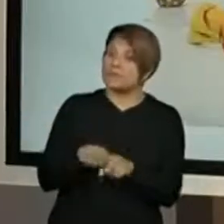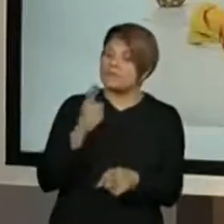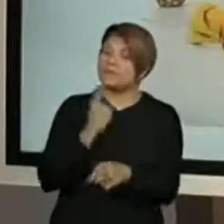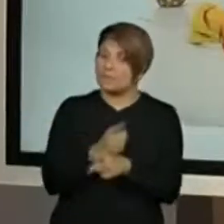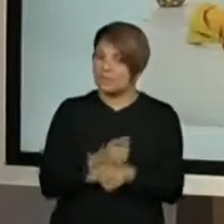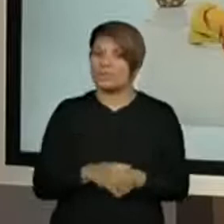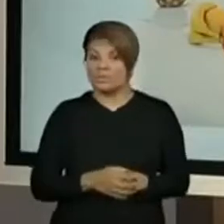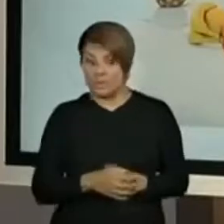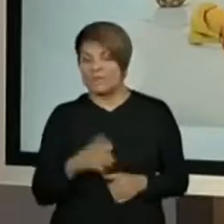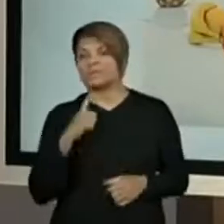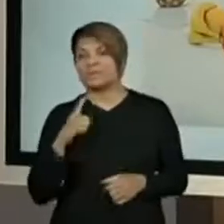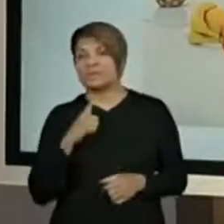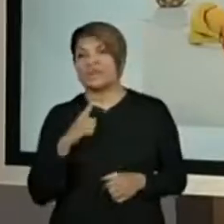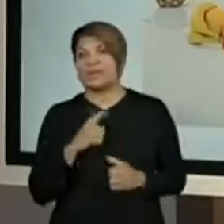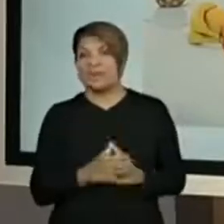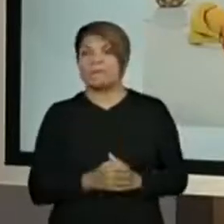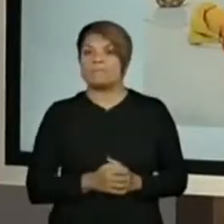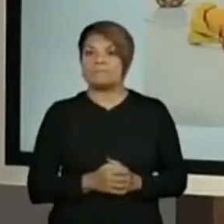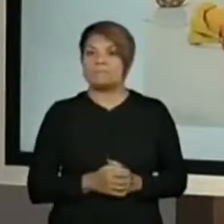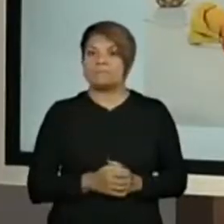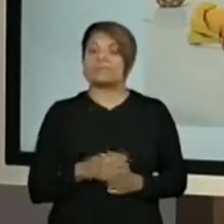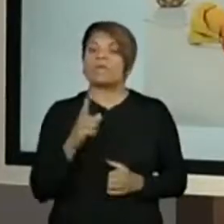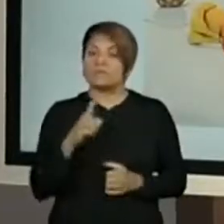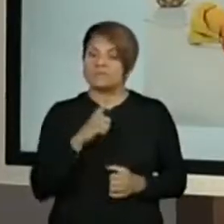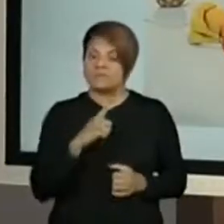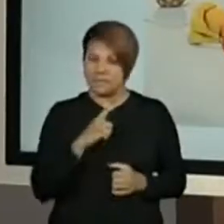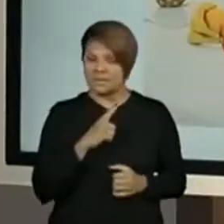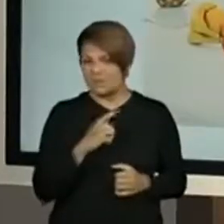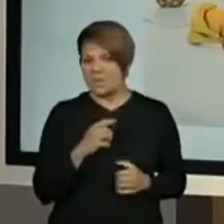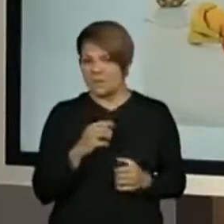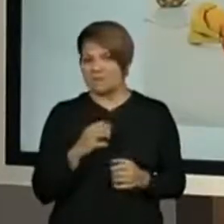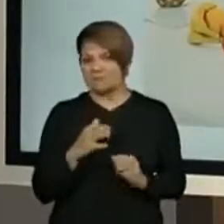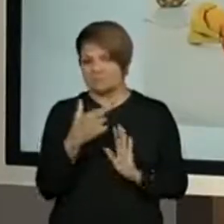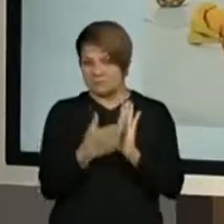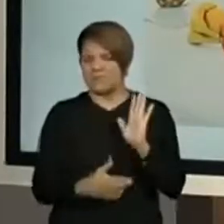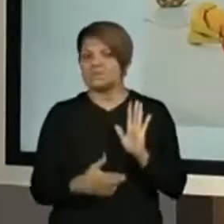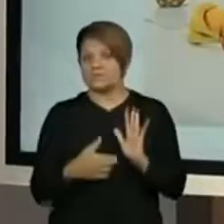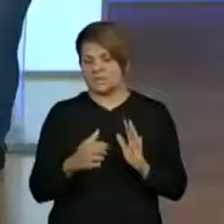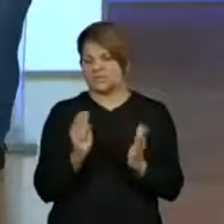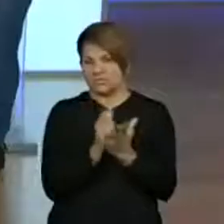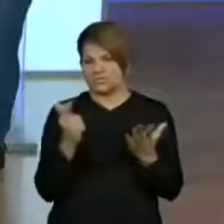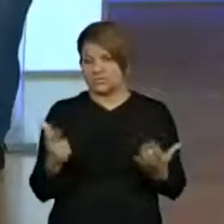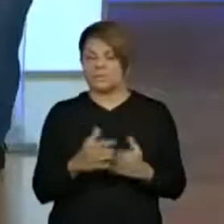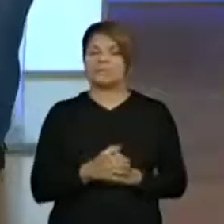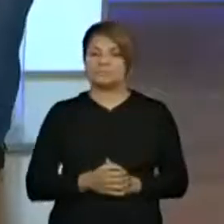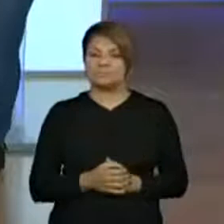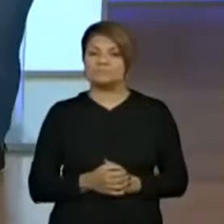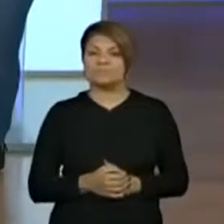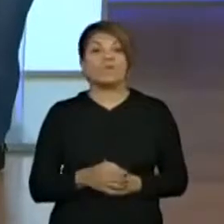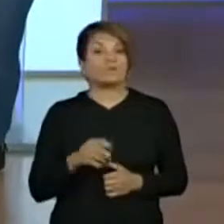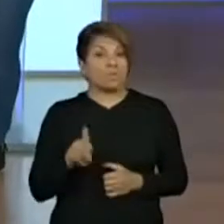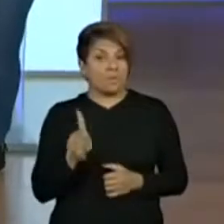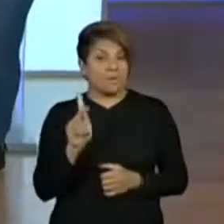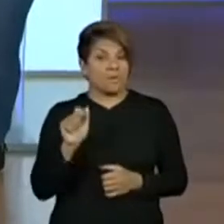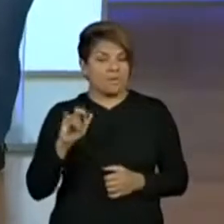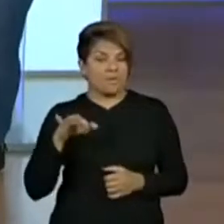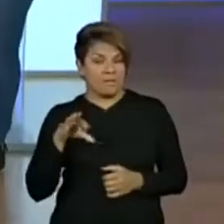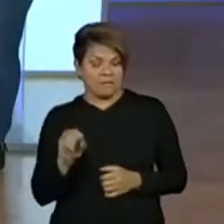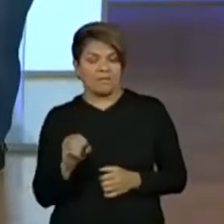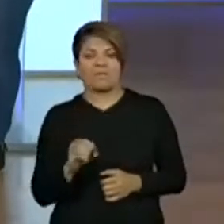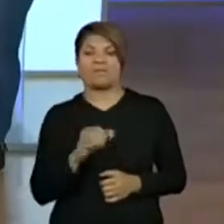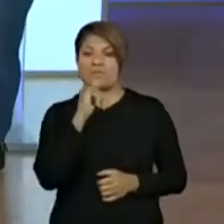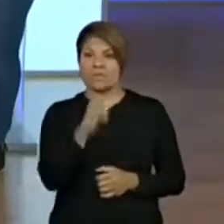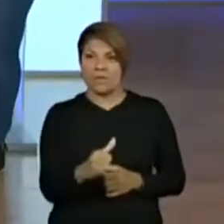Tem ali uma sessão de culinária, traz ali uma receita. Jornais também a gente encontra. O nosso amigo Caio, que está sempre aqui com a gente,